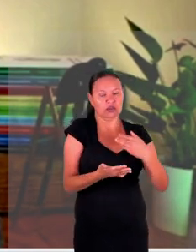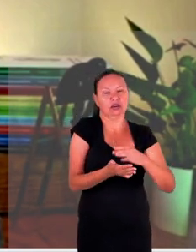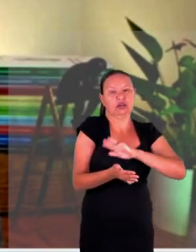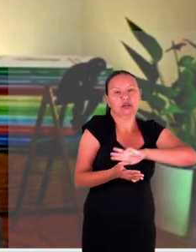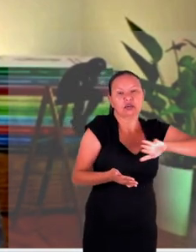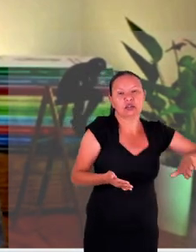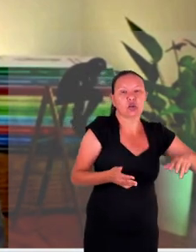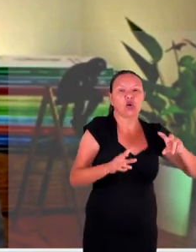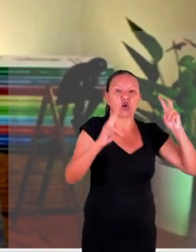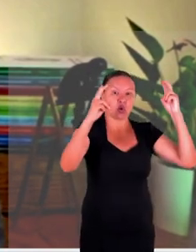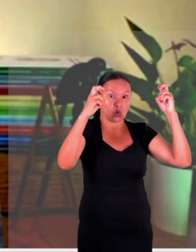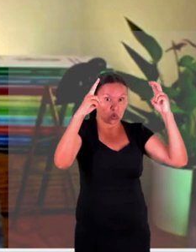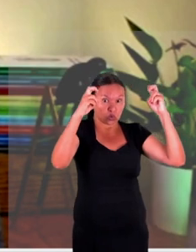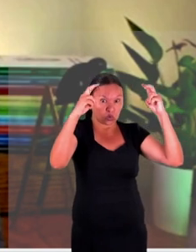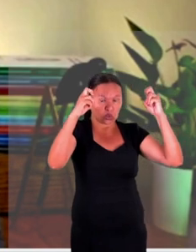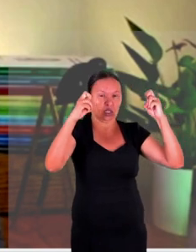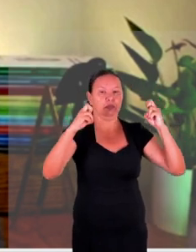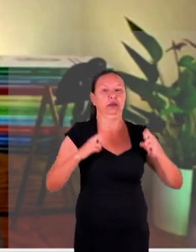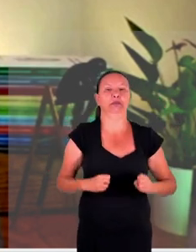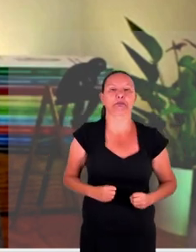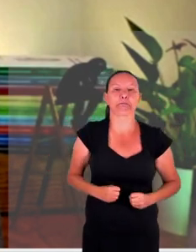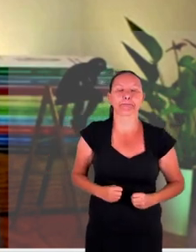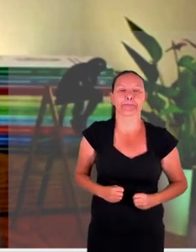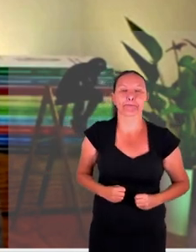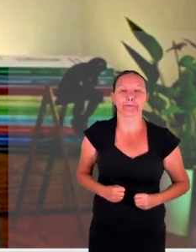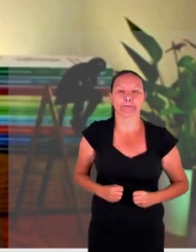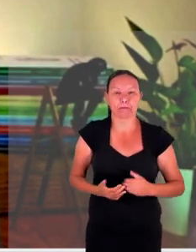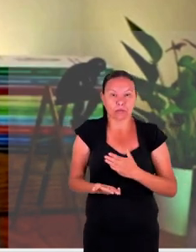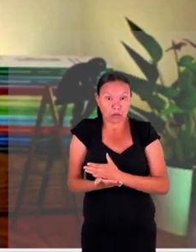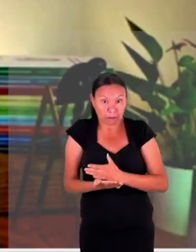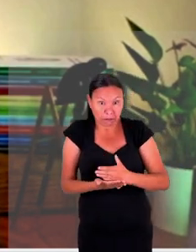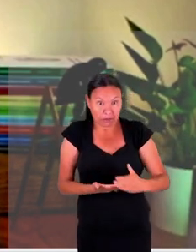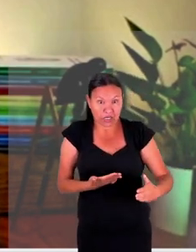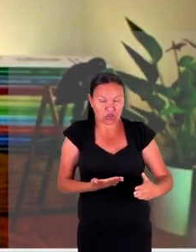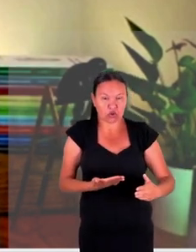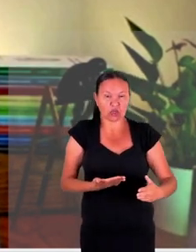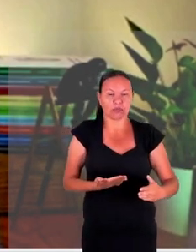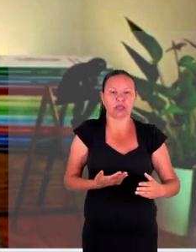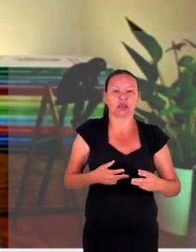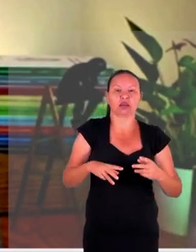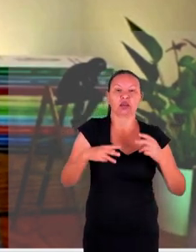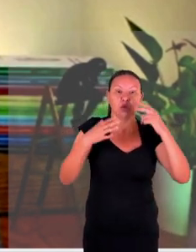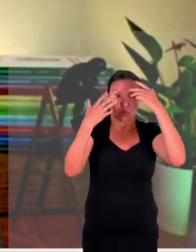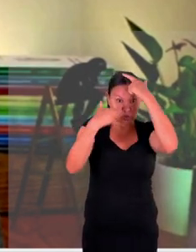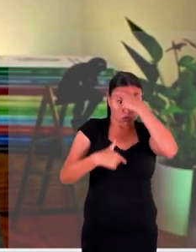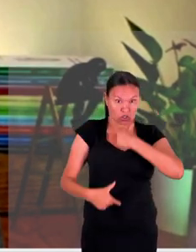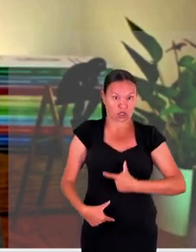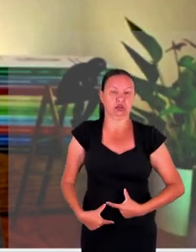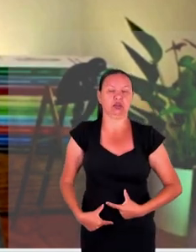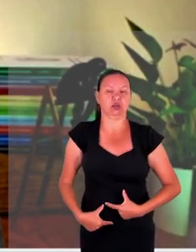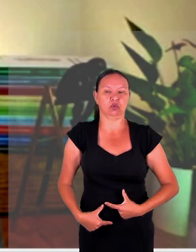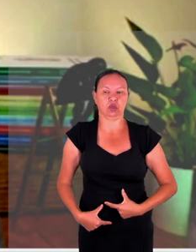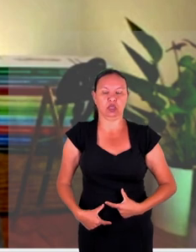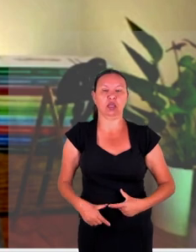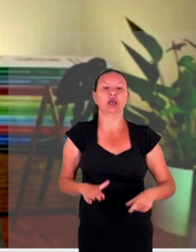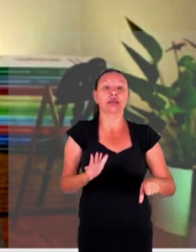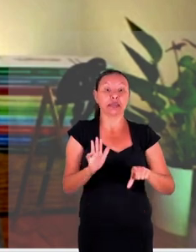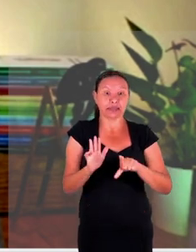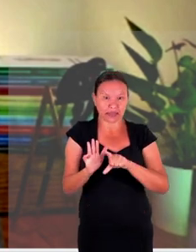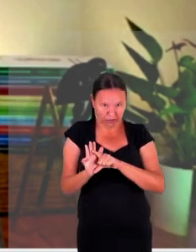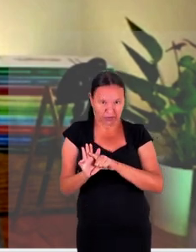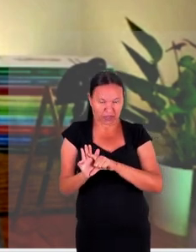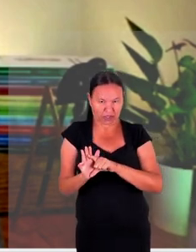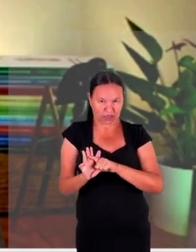outro elemento até então particularmente descrito como consensual é a interdependência